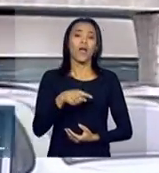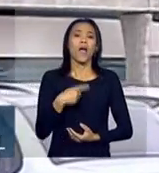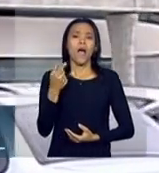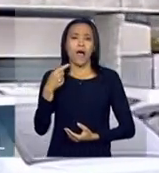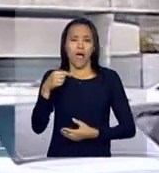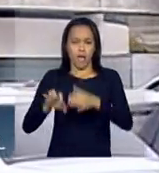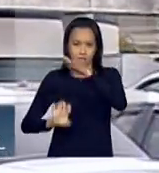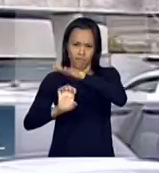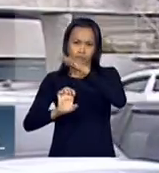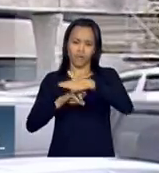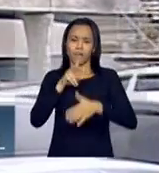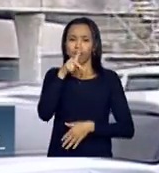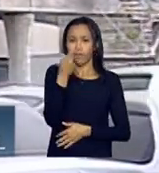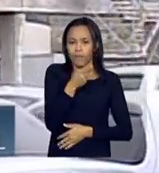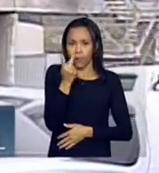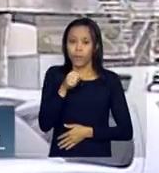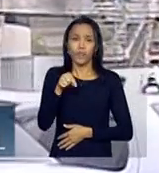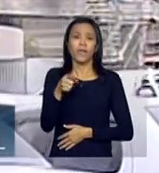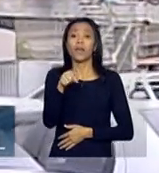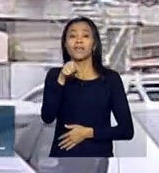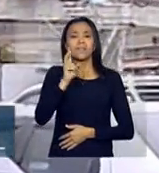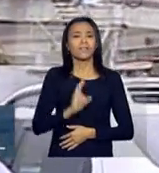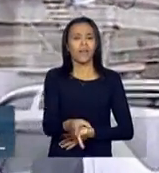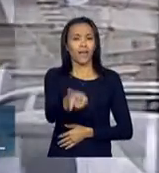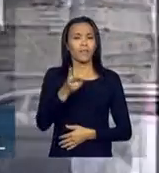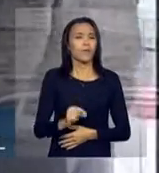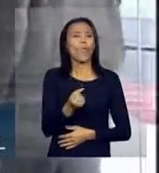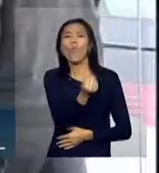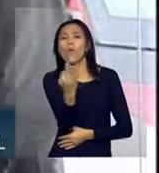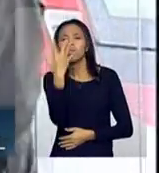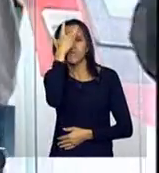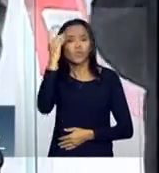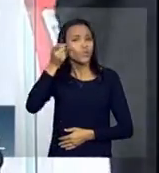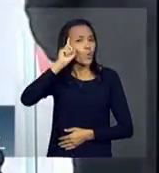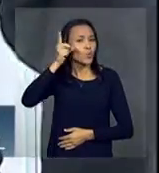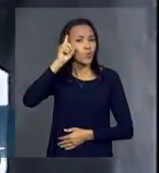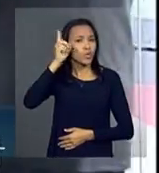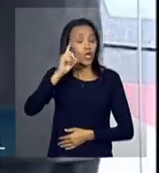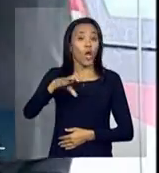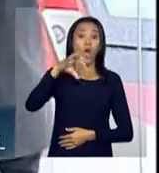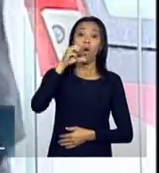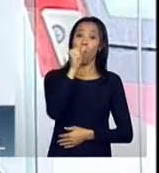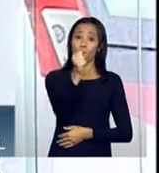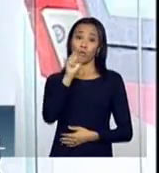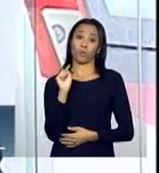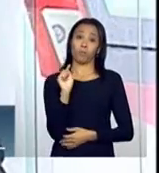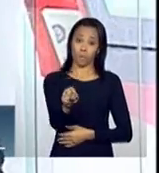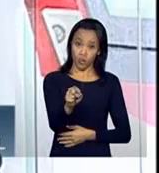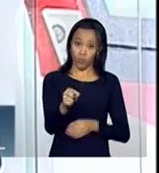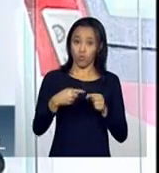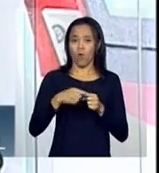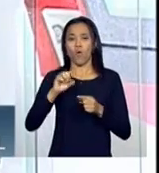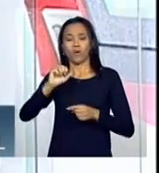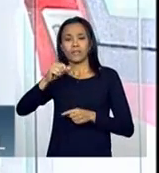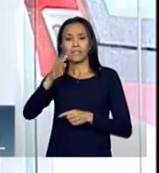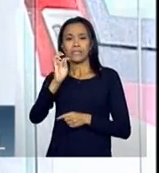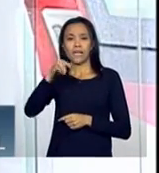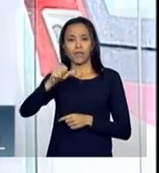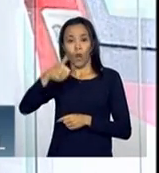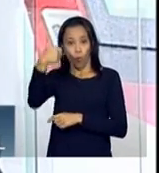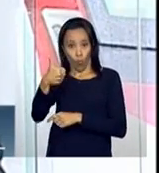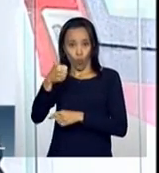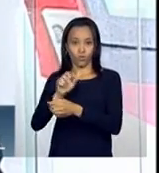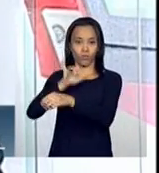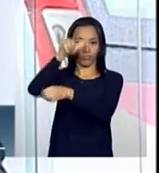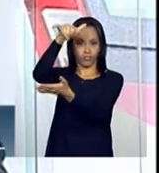Transurbi é que sejam transportados diariamente cerca de 8 mil usuários entre o Terminal 1 do Aeroporto Salgado